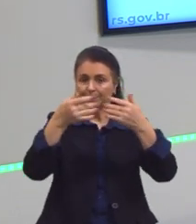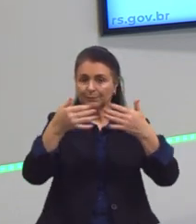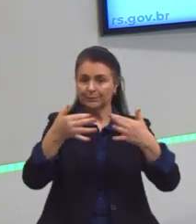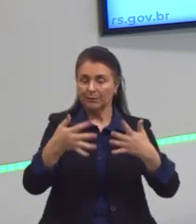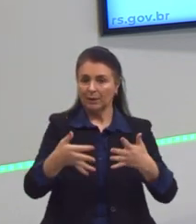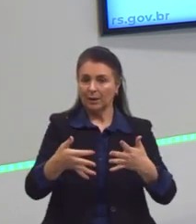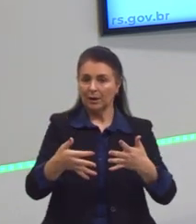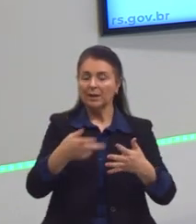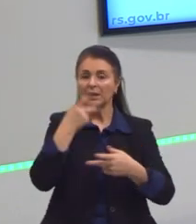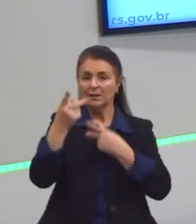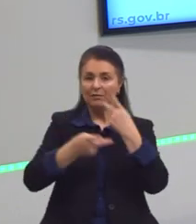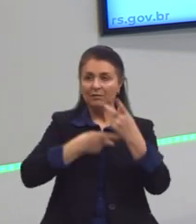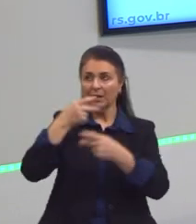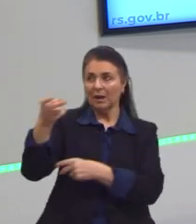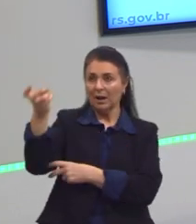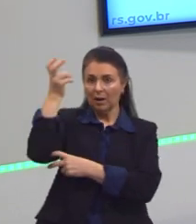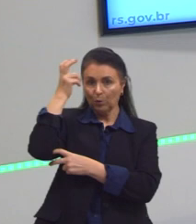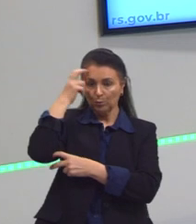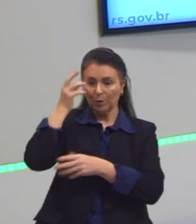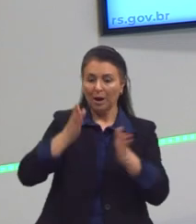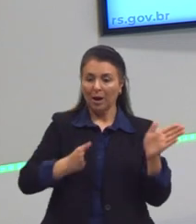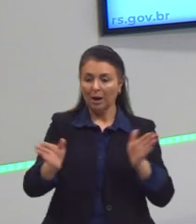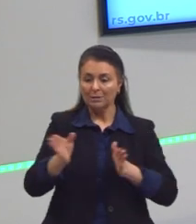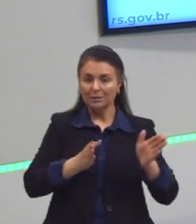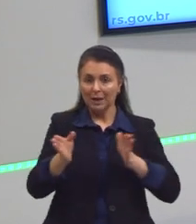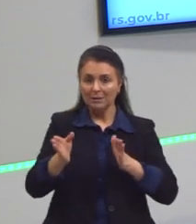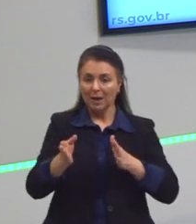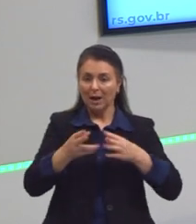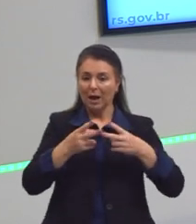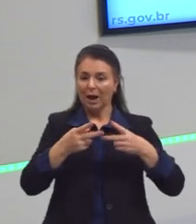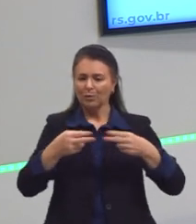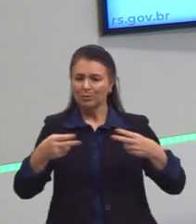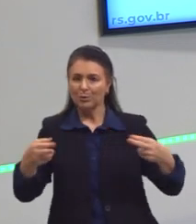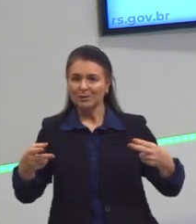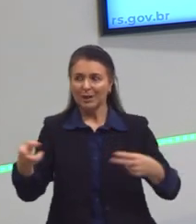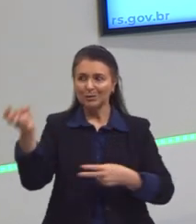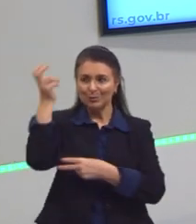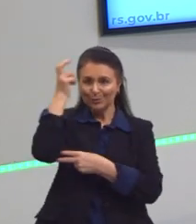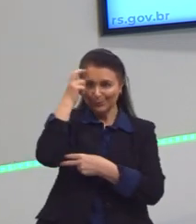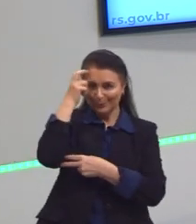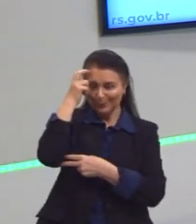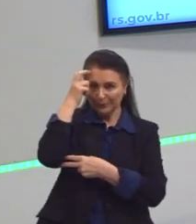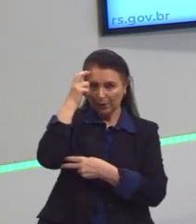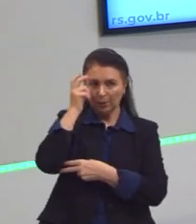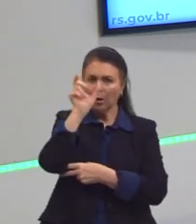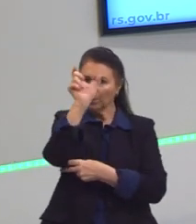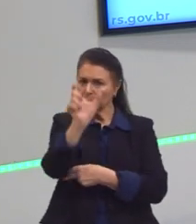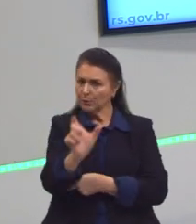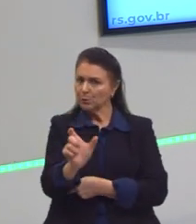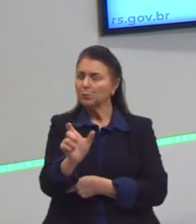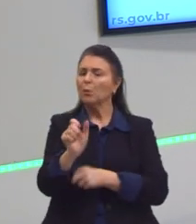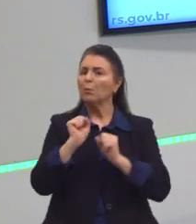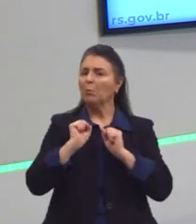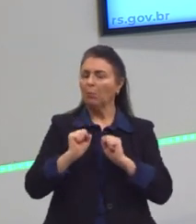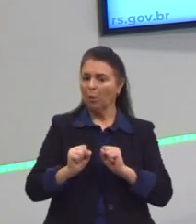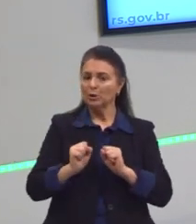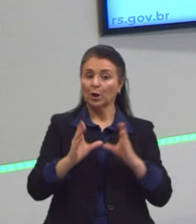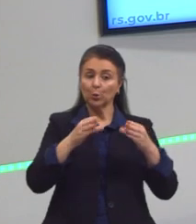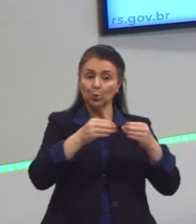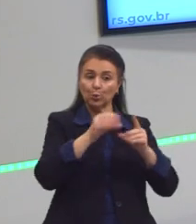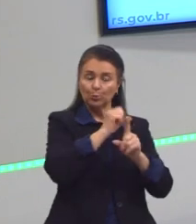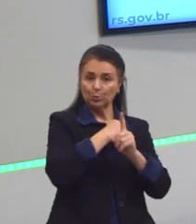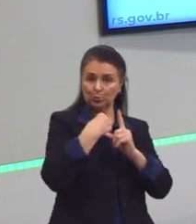questões culturais, o acesso aos bens culturais, que também a pessoa pode pertencer a uma classe